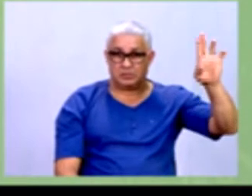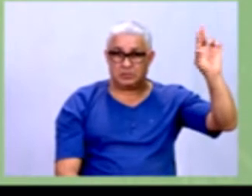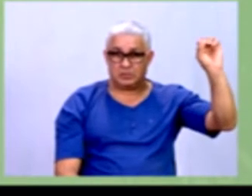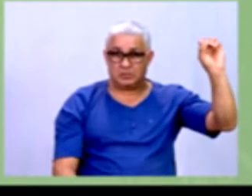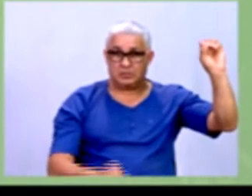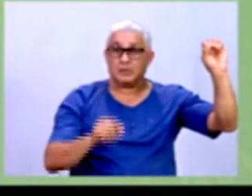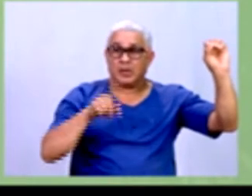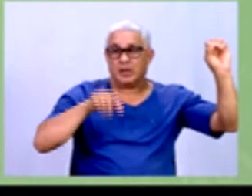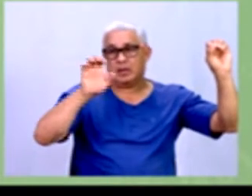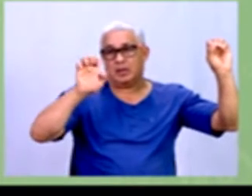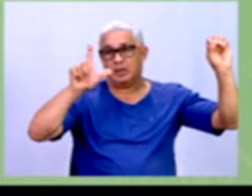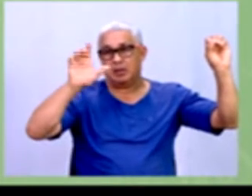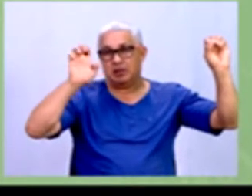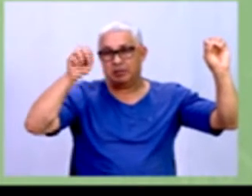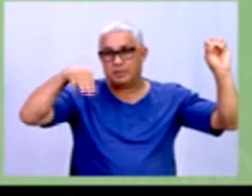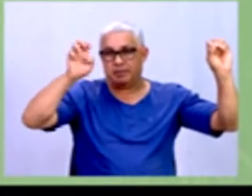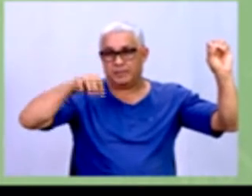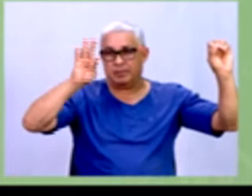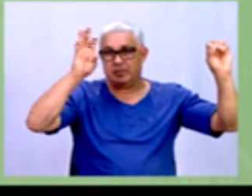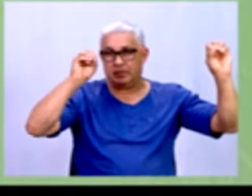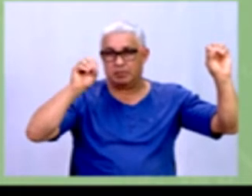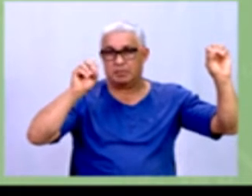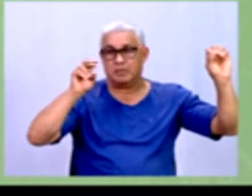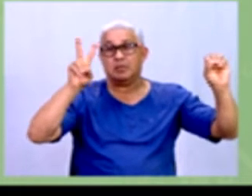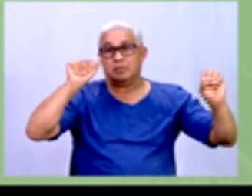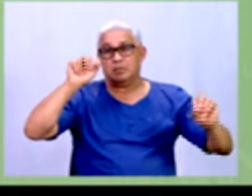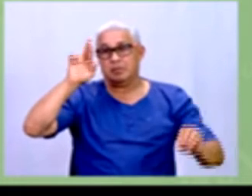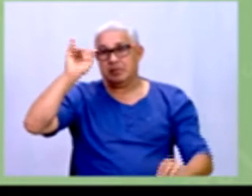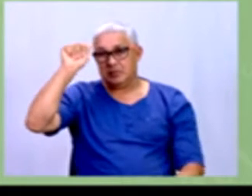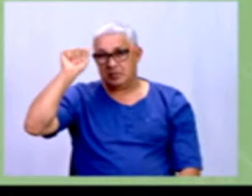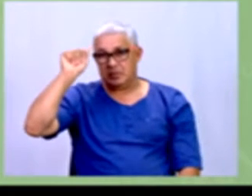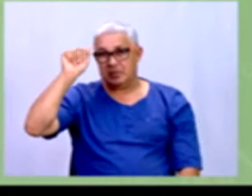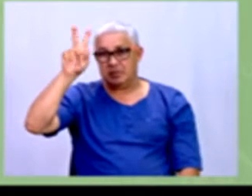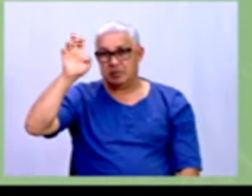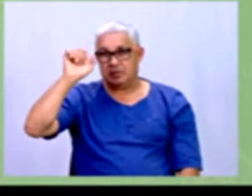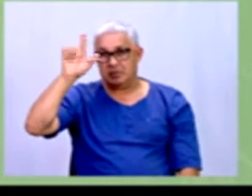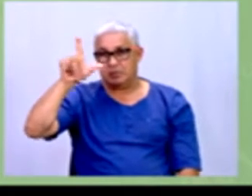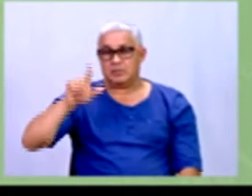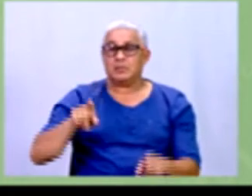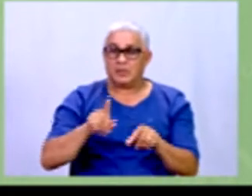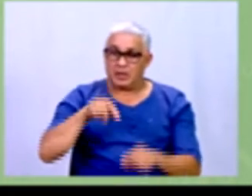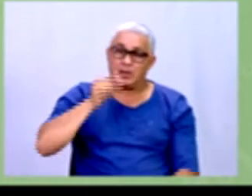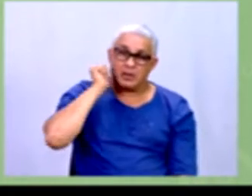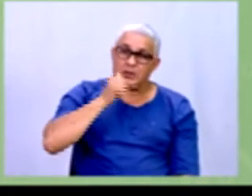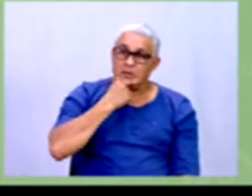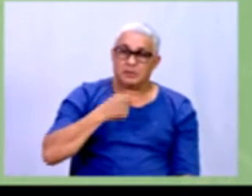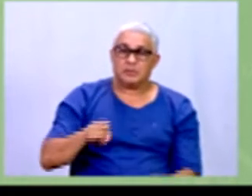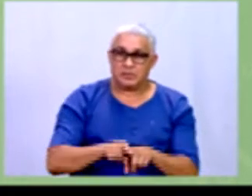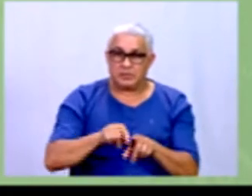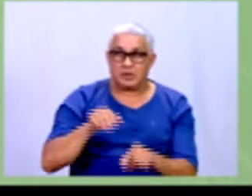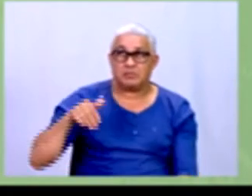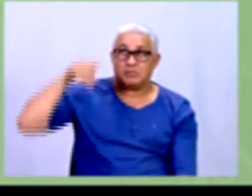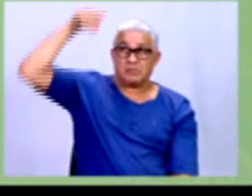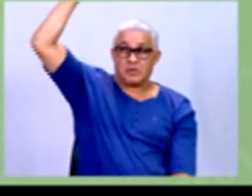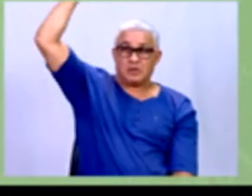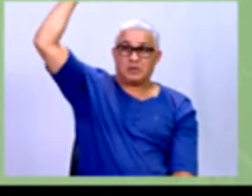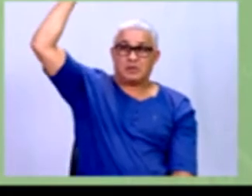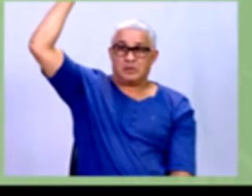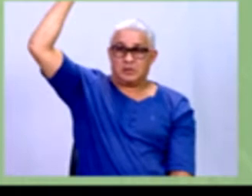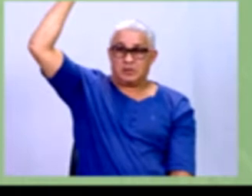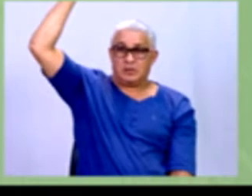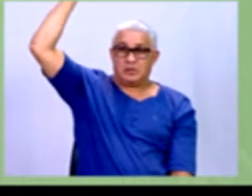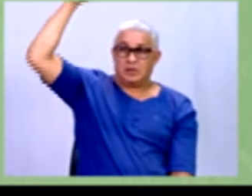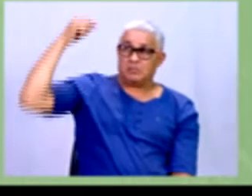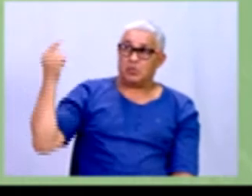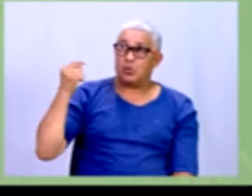é masculino e feminino. a altura, no caso, seria o elemento da nossa pesquisa. No caso, é como se fosse a pergunta que a gente estivesse